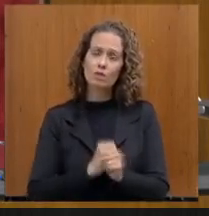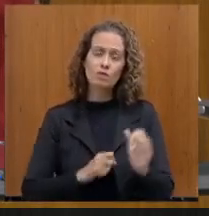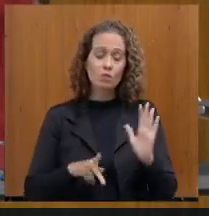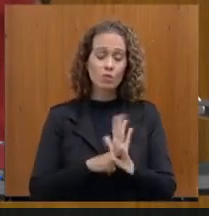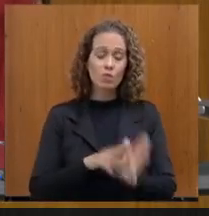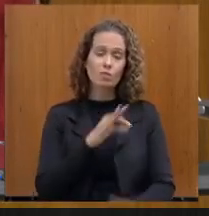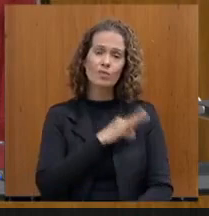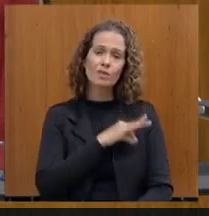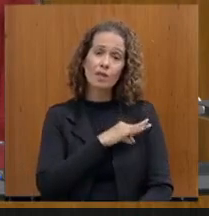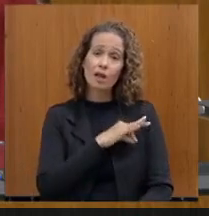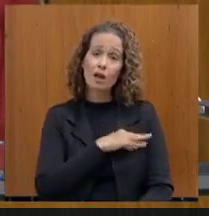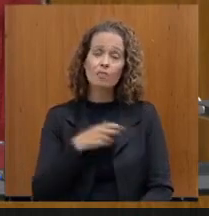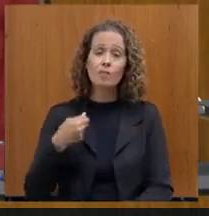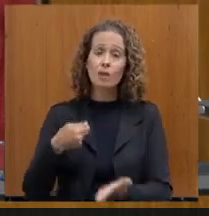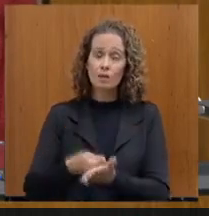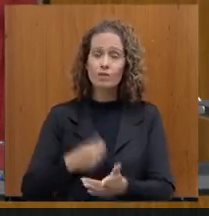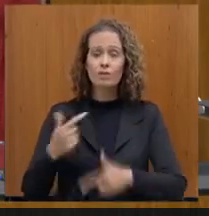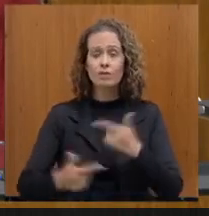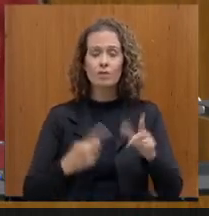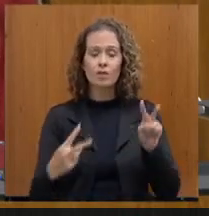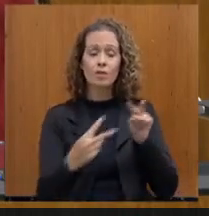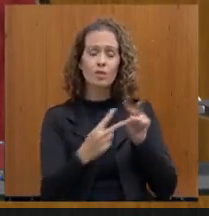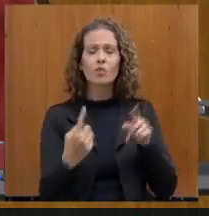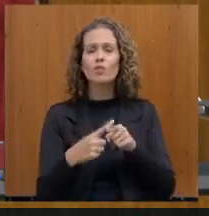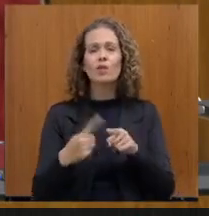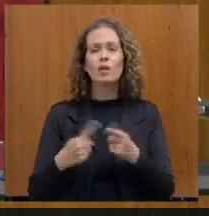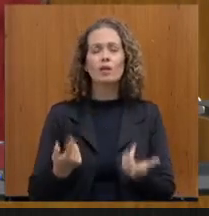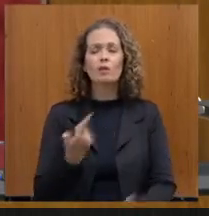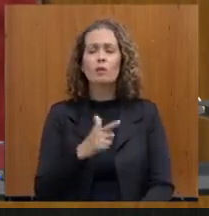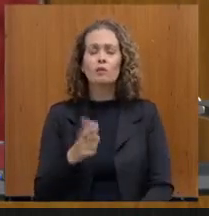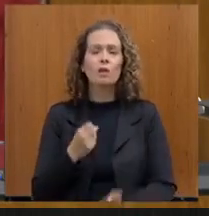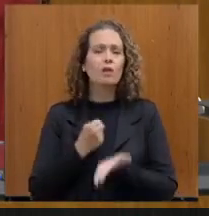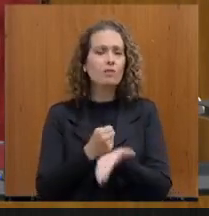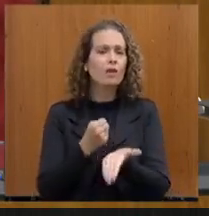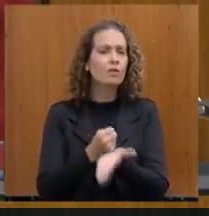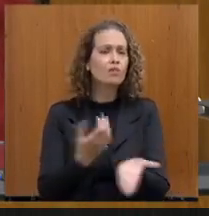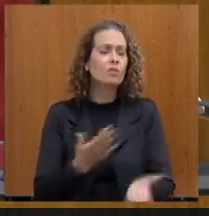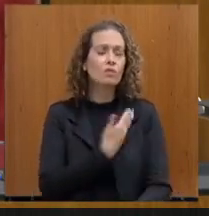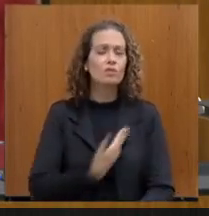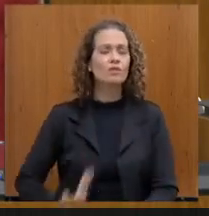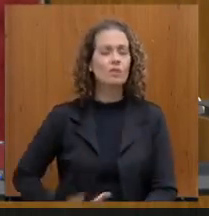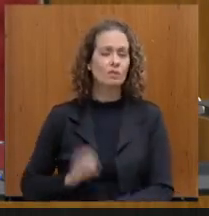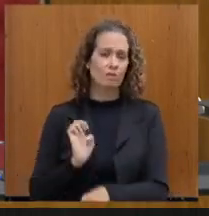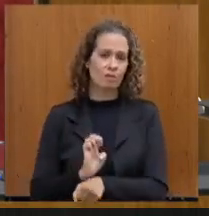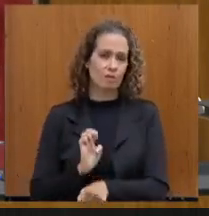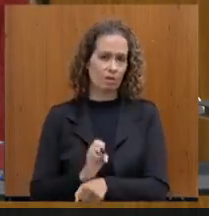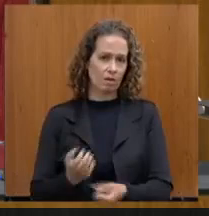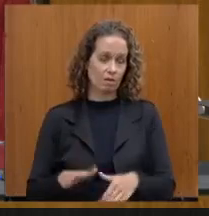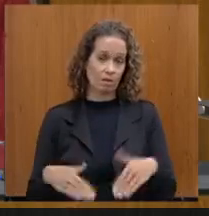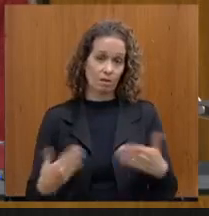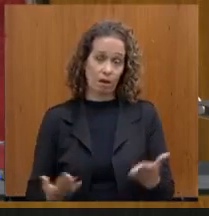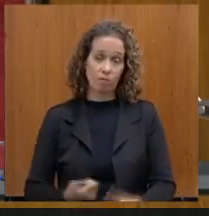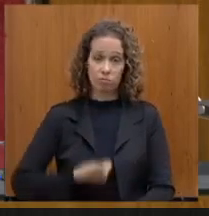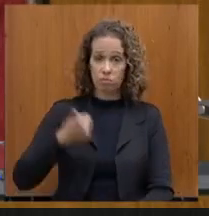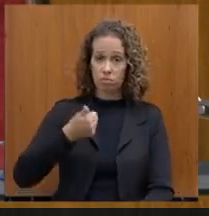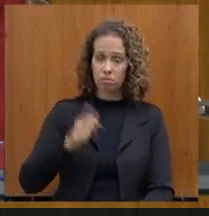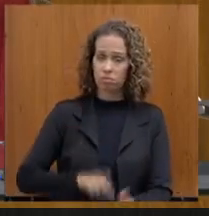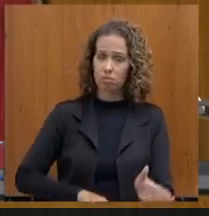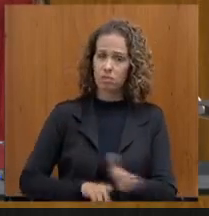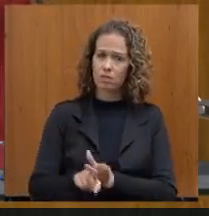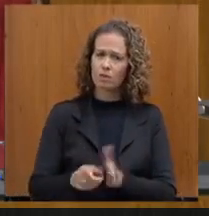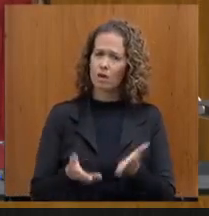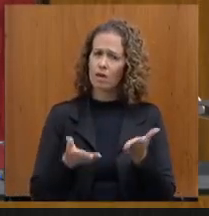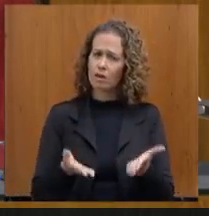remoto, porque não teve um subsídio, não teve nenhum auxílio do governo do Estado. Então, a primeira questão é exatamente